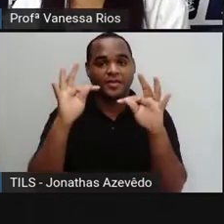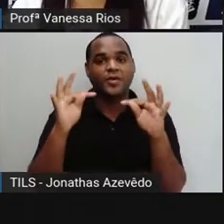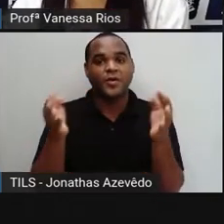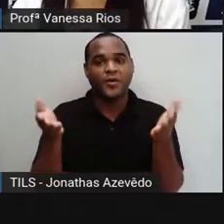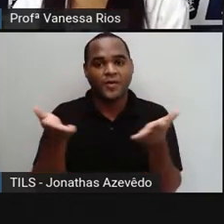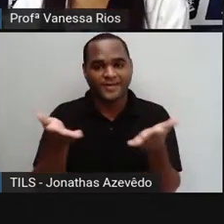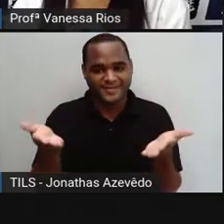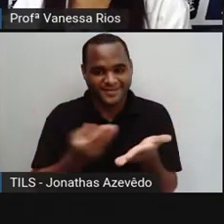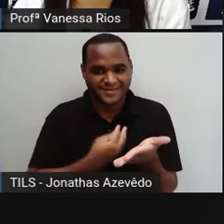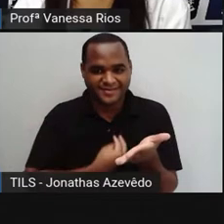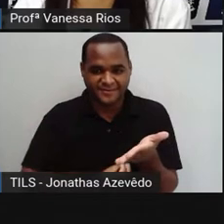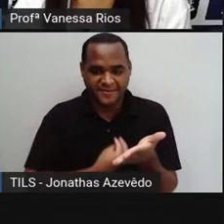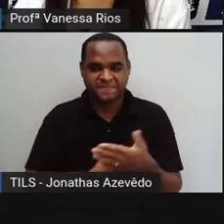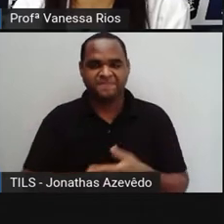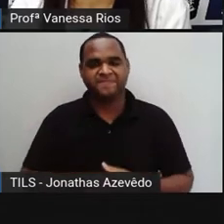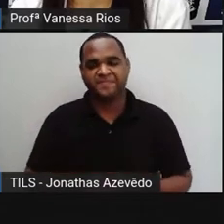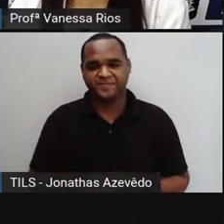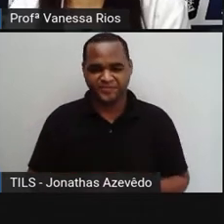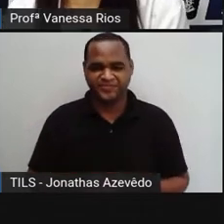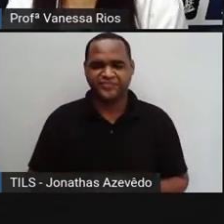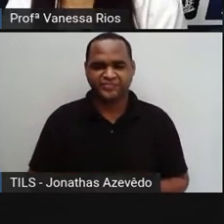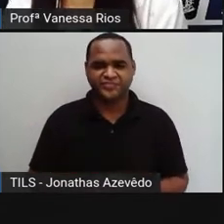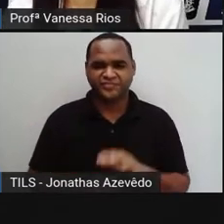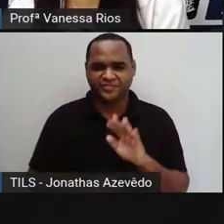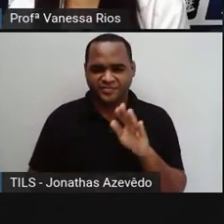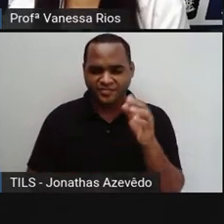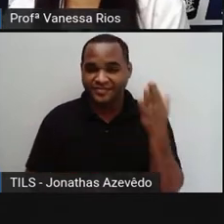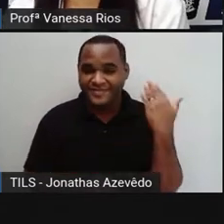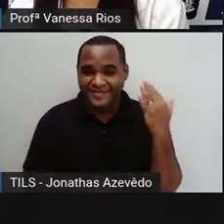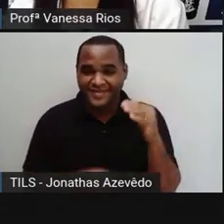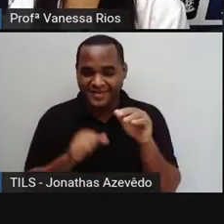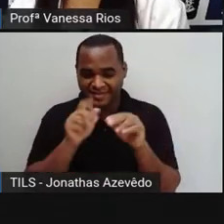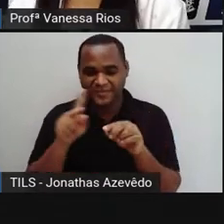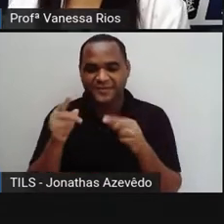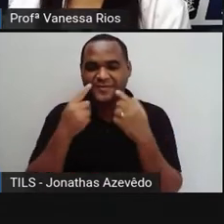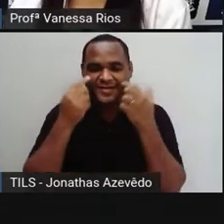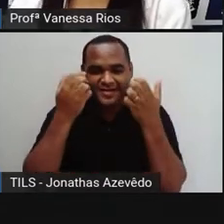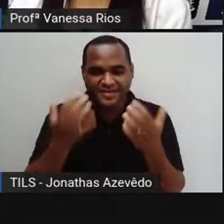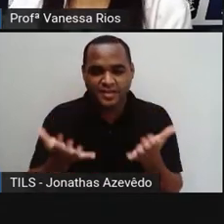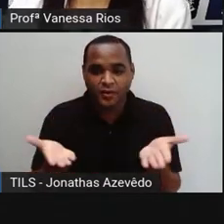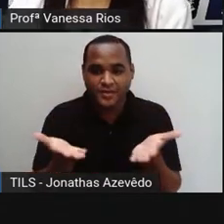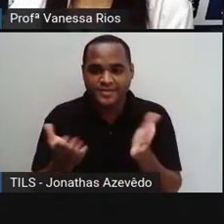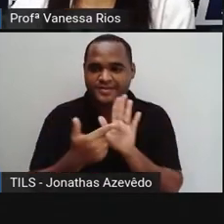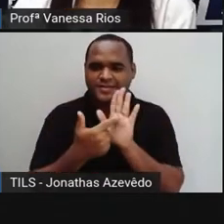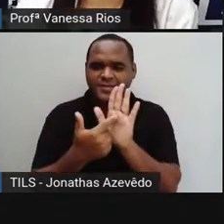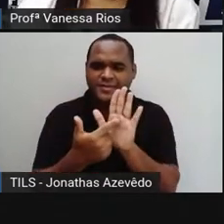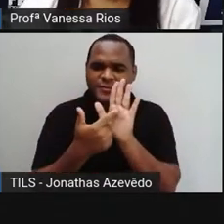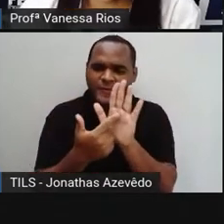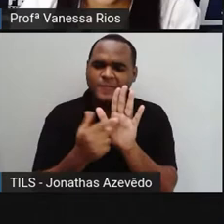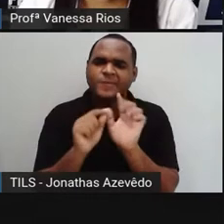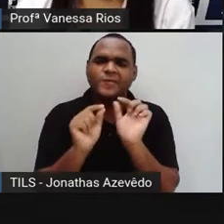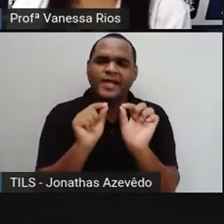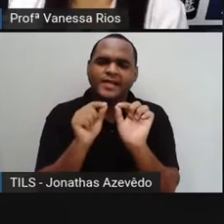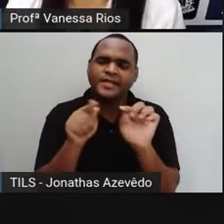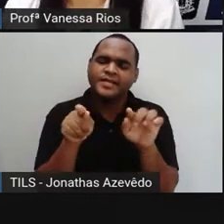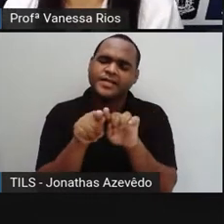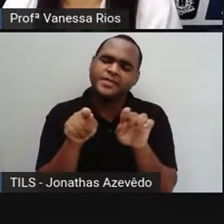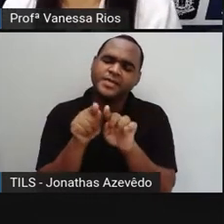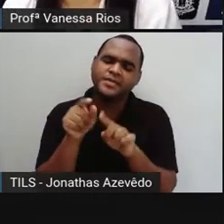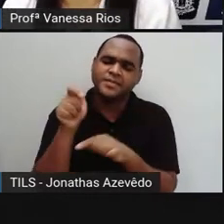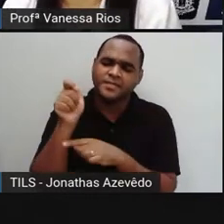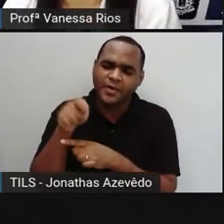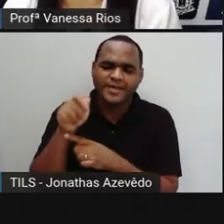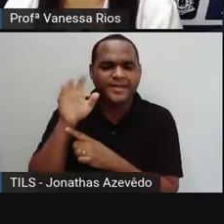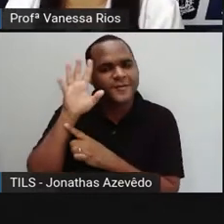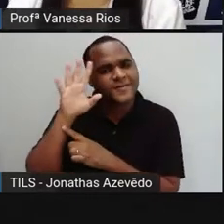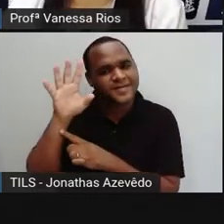câmeras fotográficas atuais. Mas quando a Pro traz essa imagem, o que é que a gente também pode pensar? O que a gente também